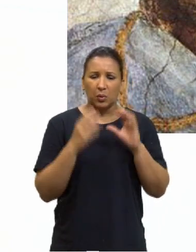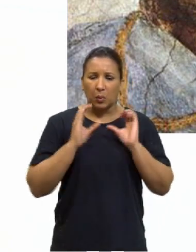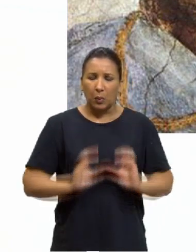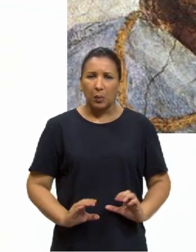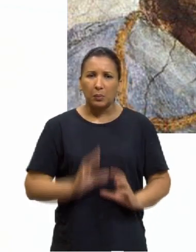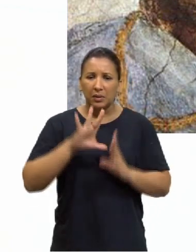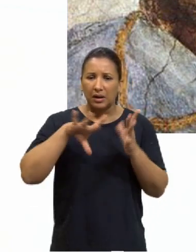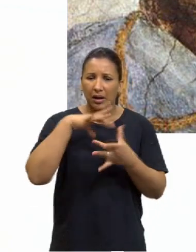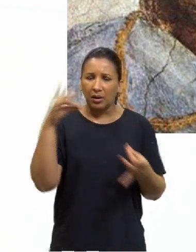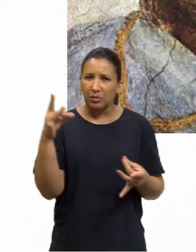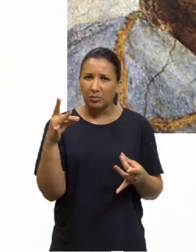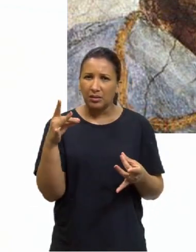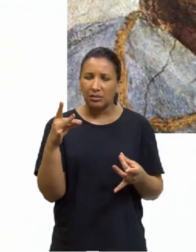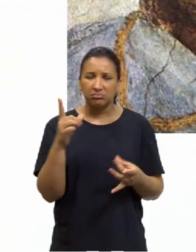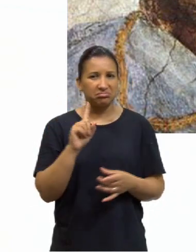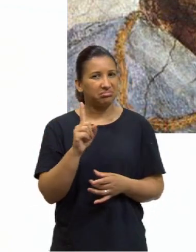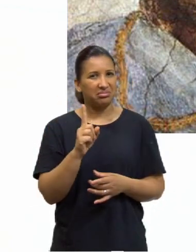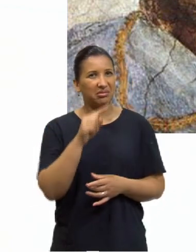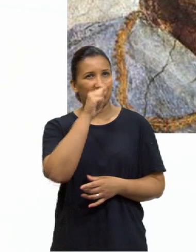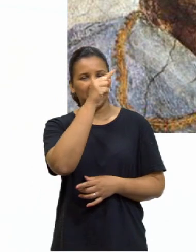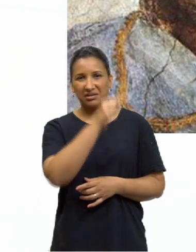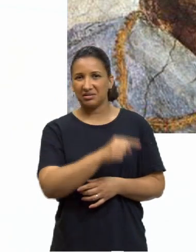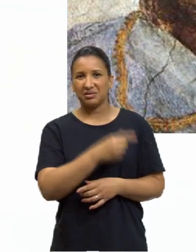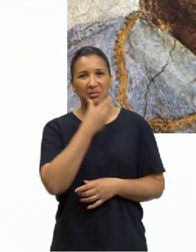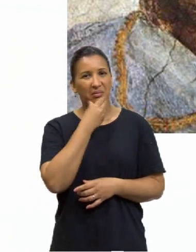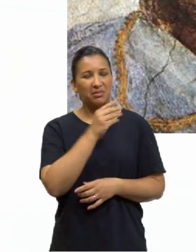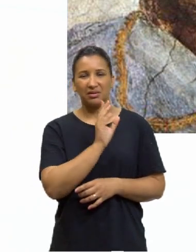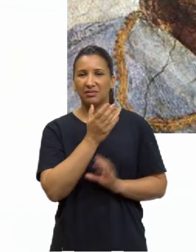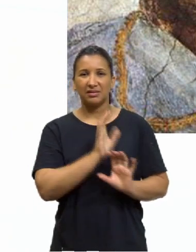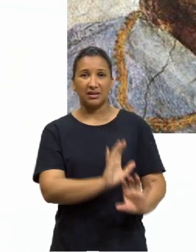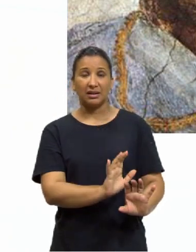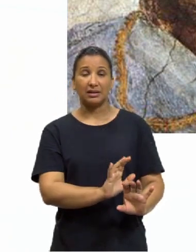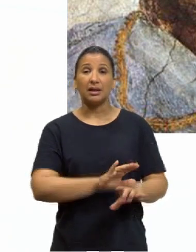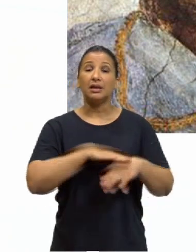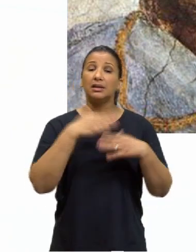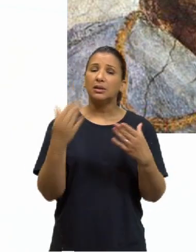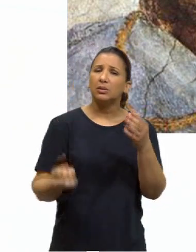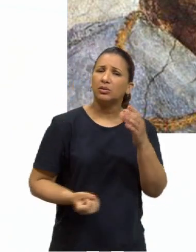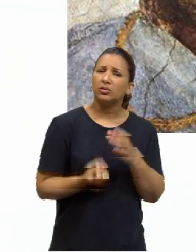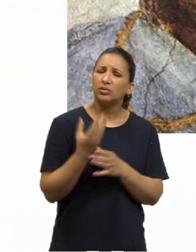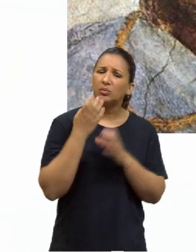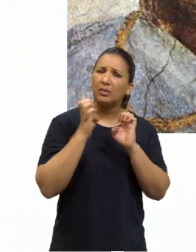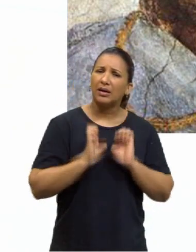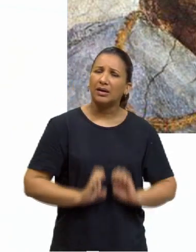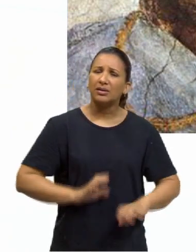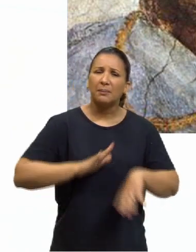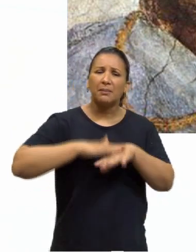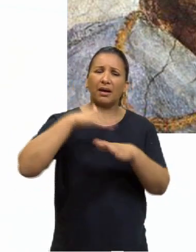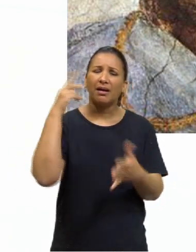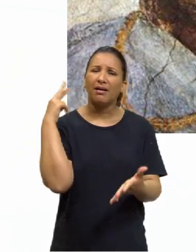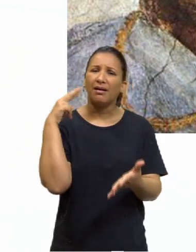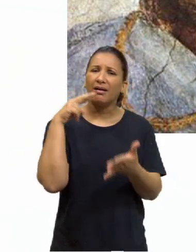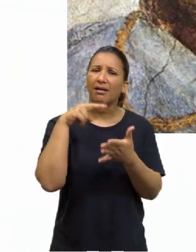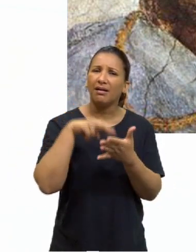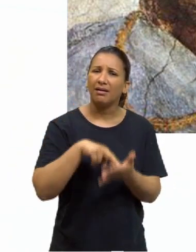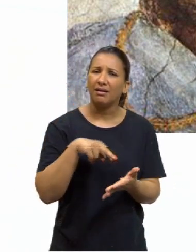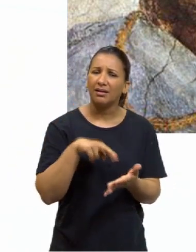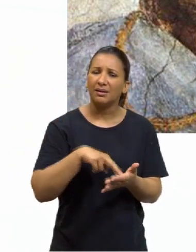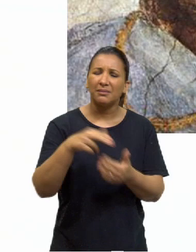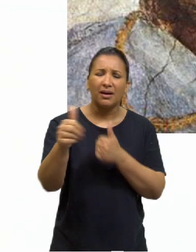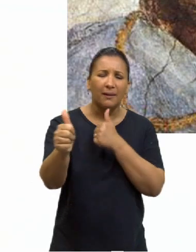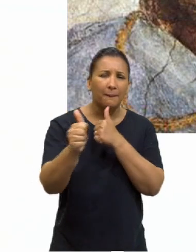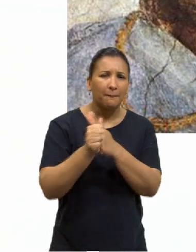para Aristóteles, não funciona muito bem. Constituiu uma ética mais realista, mais